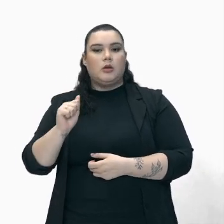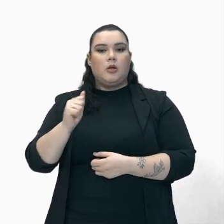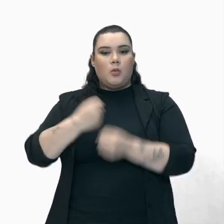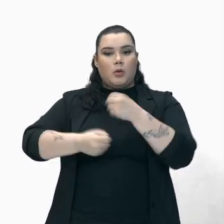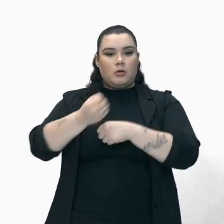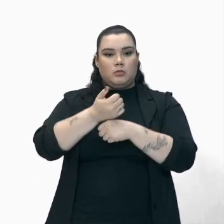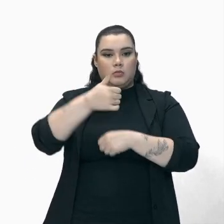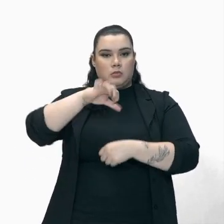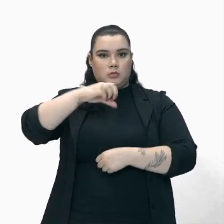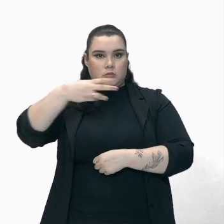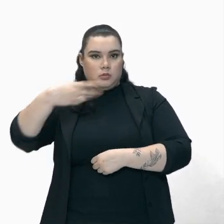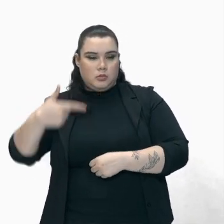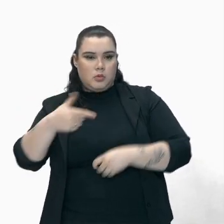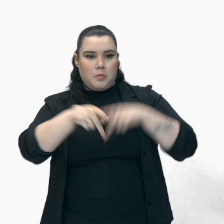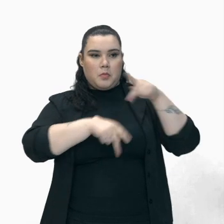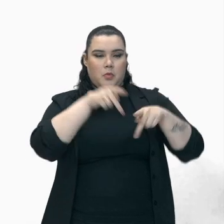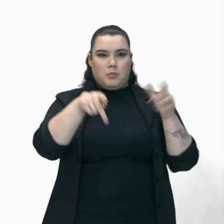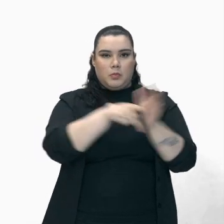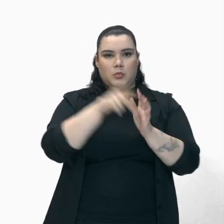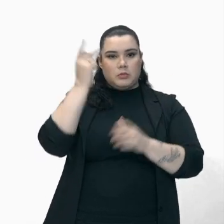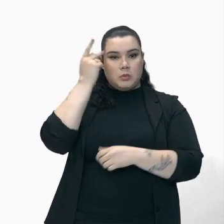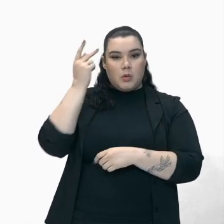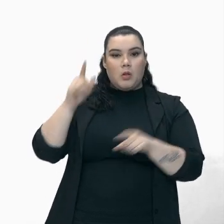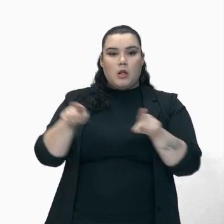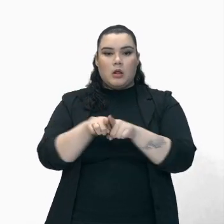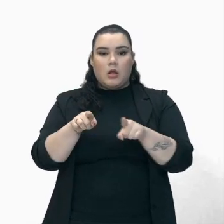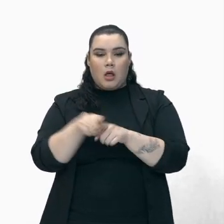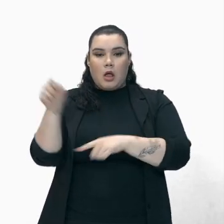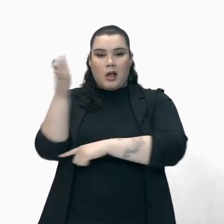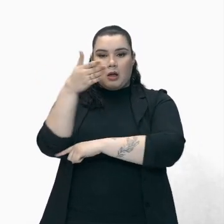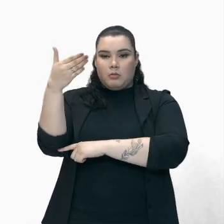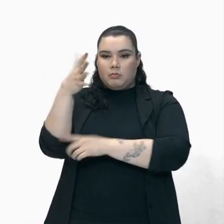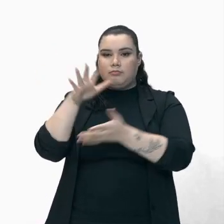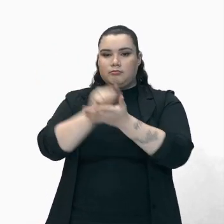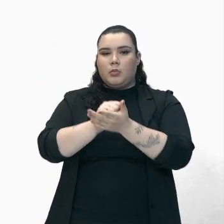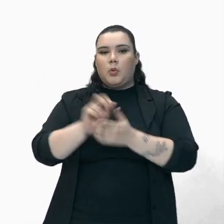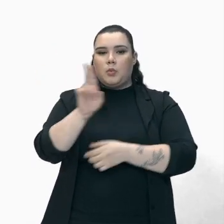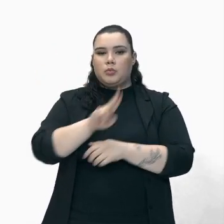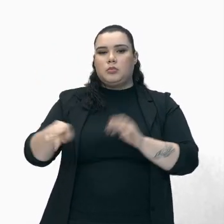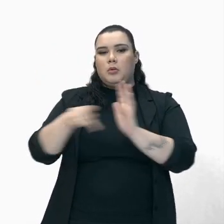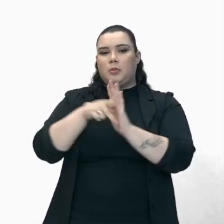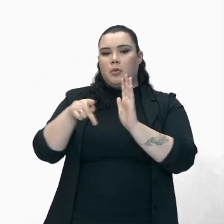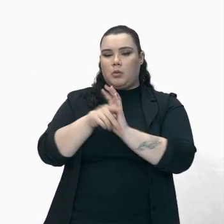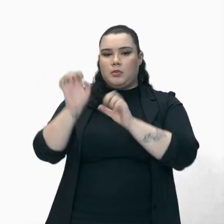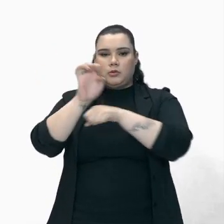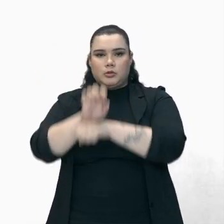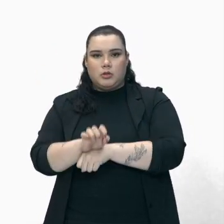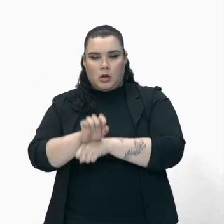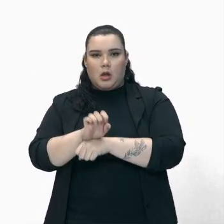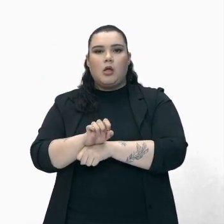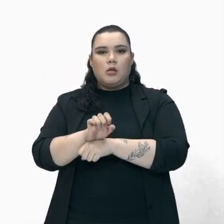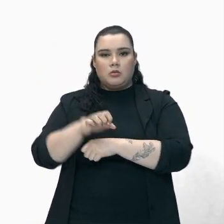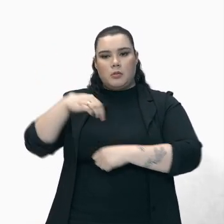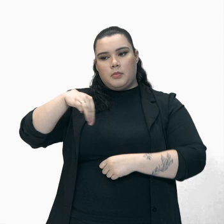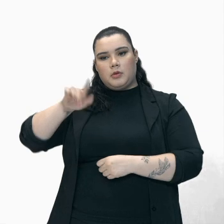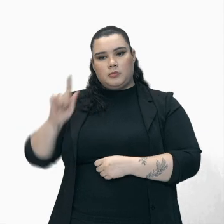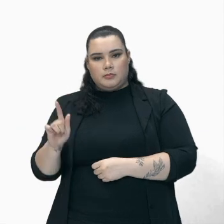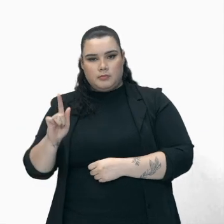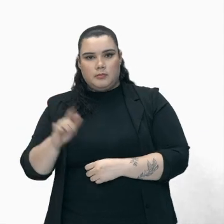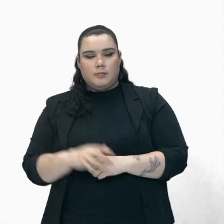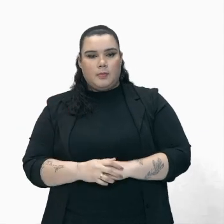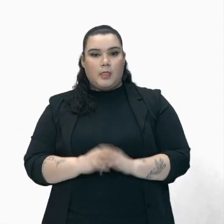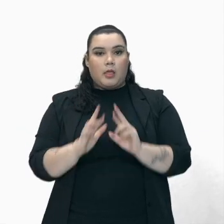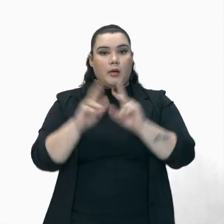idealizada Pelos inconfidentes Foi adotada Pelo Estado de Minas Gerais E diferença Que a bandeira mineira Tem um triângulo